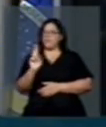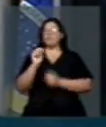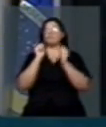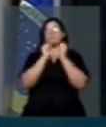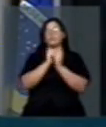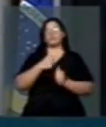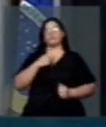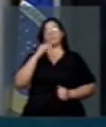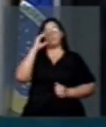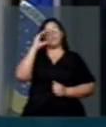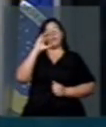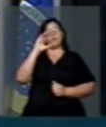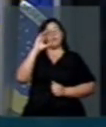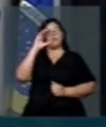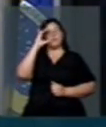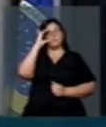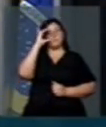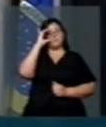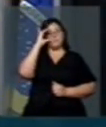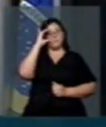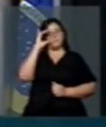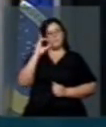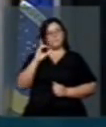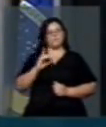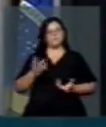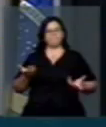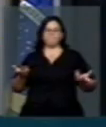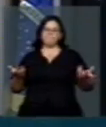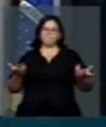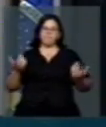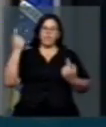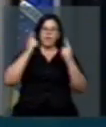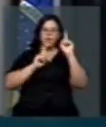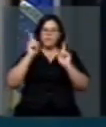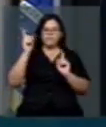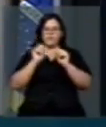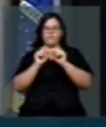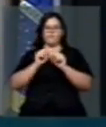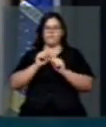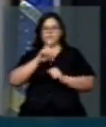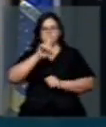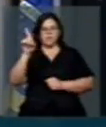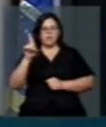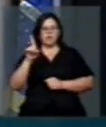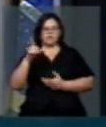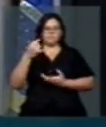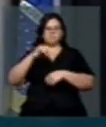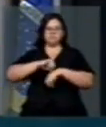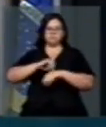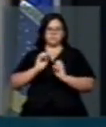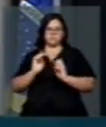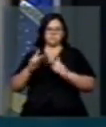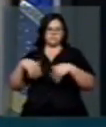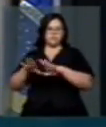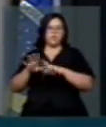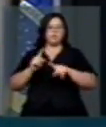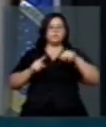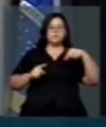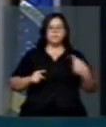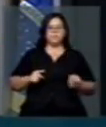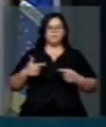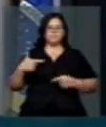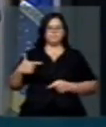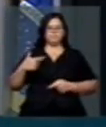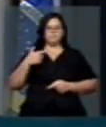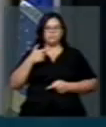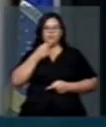Rousseff. Ali, além do carnaval que ele fez na praça, ferindo seis soldados, e depois executando o tenente Alberto Mendes